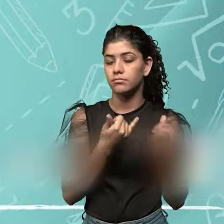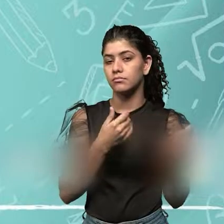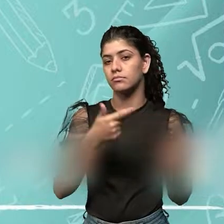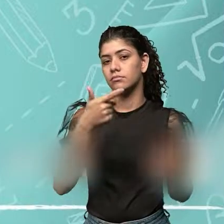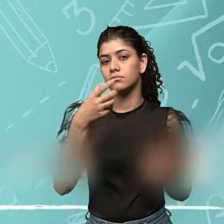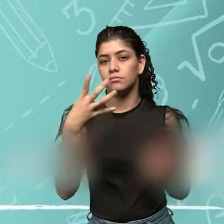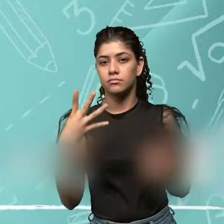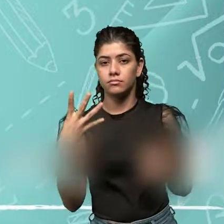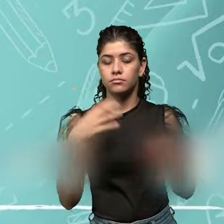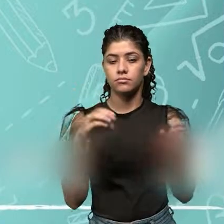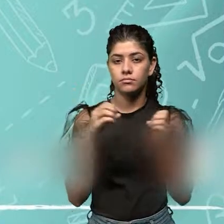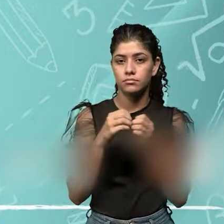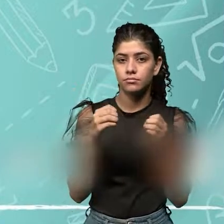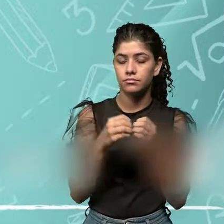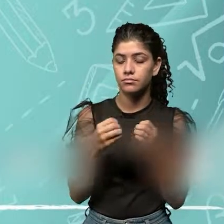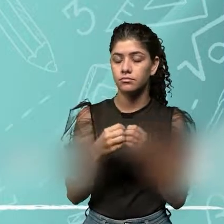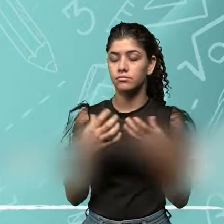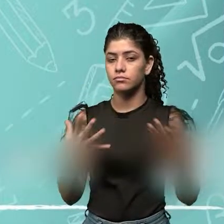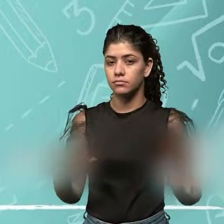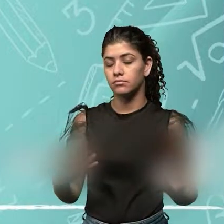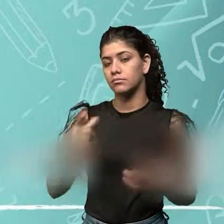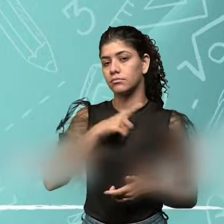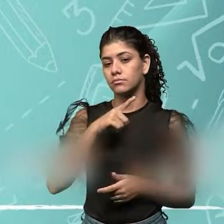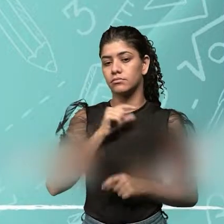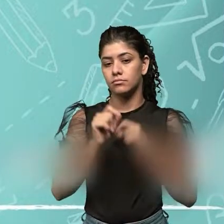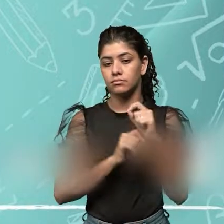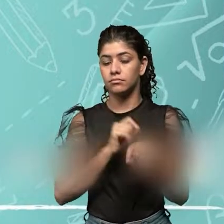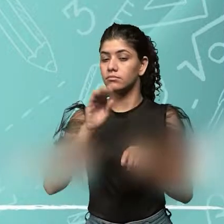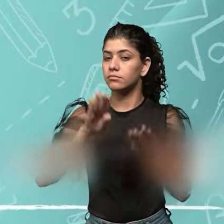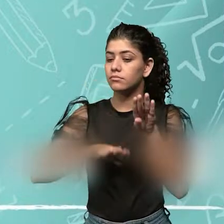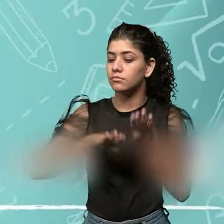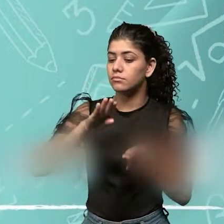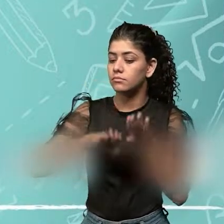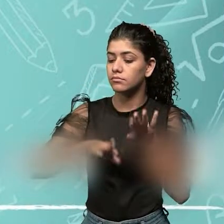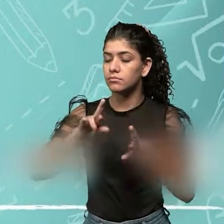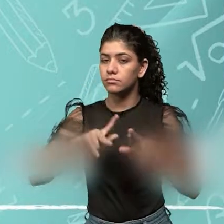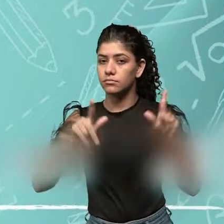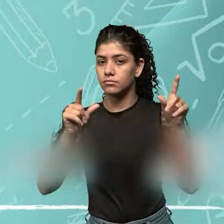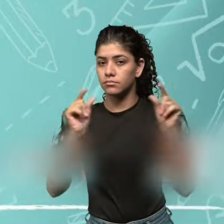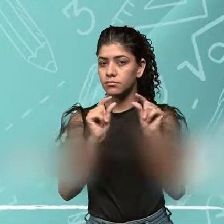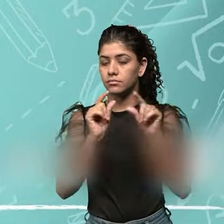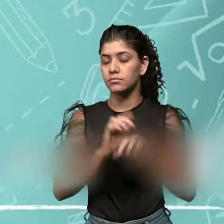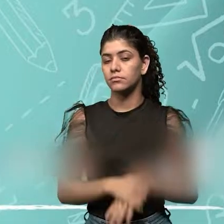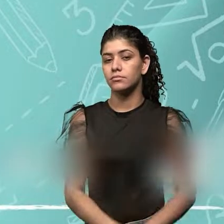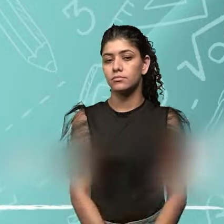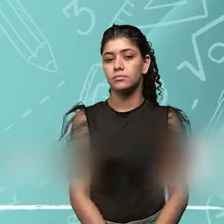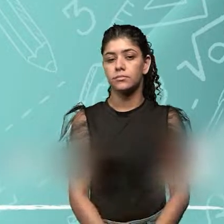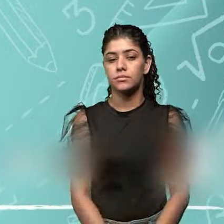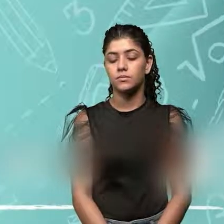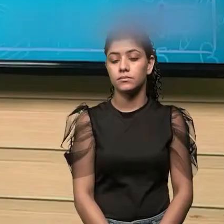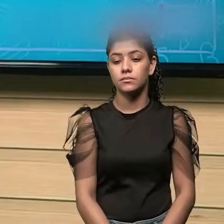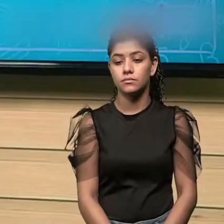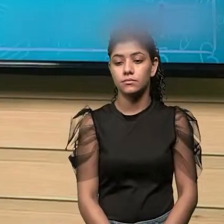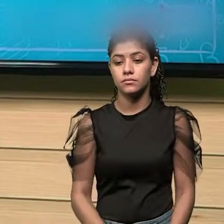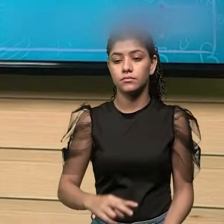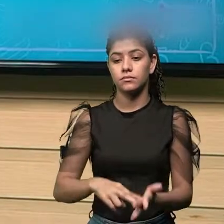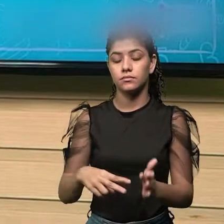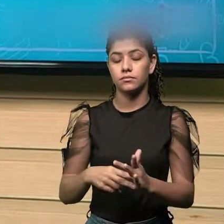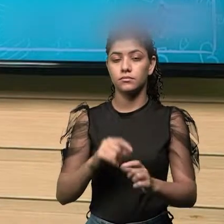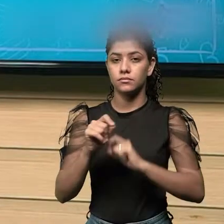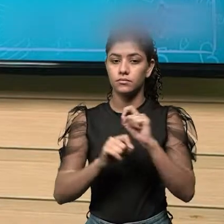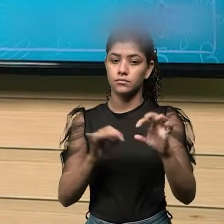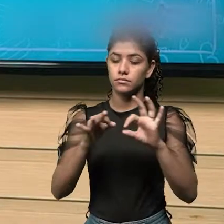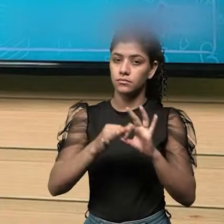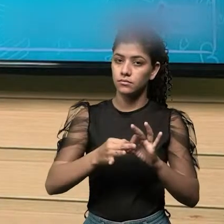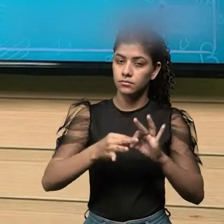tomados, estão bem próximos, e aí sim nós temos uma oscilação, uma variação entre estes dois valores. Quer dizer que